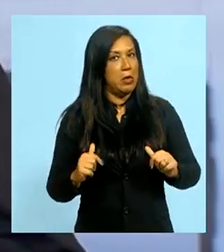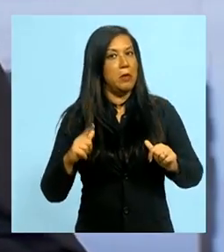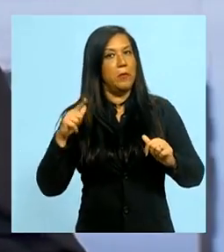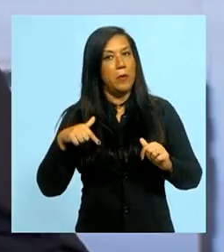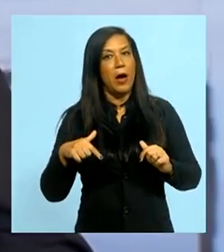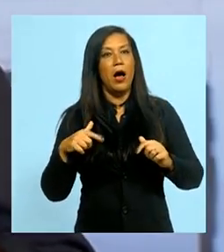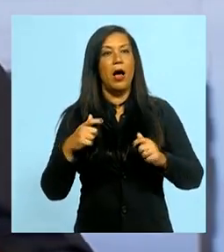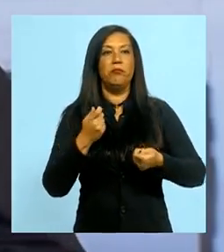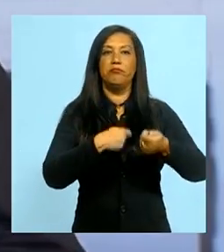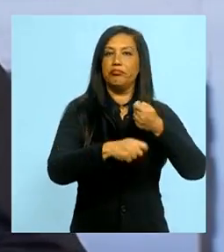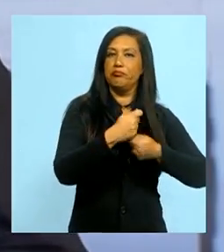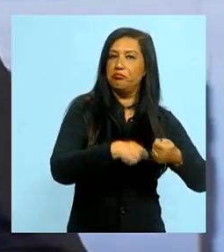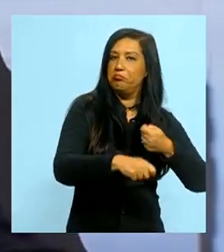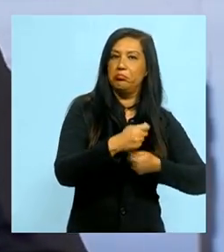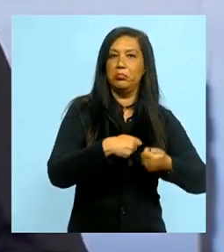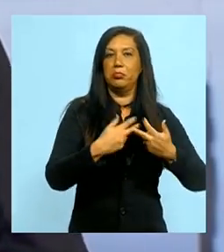empreendimentos imobiliários.